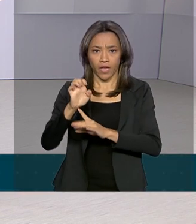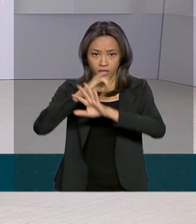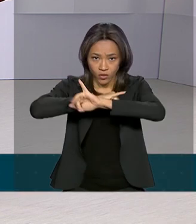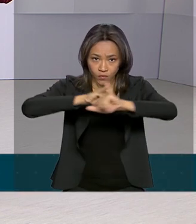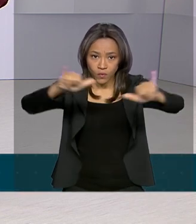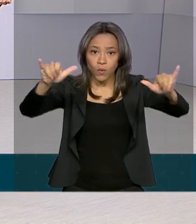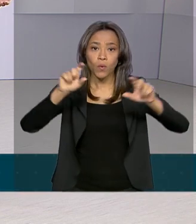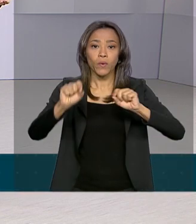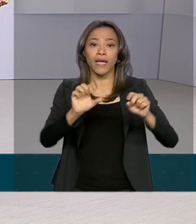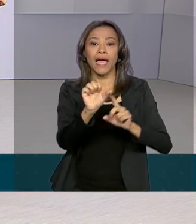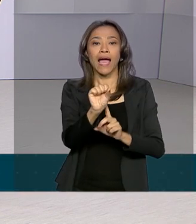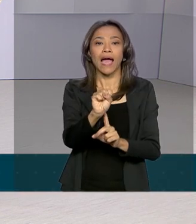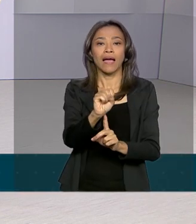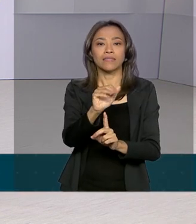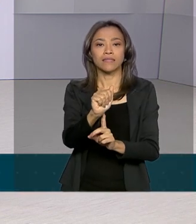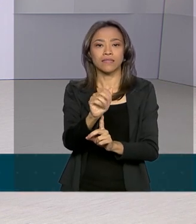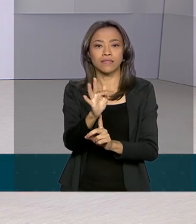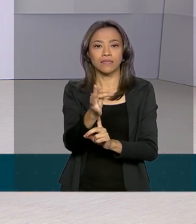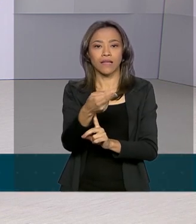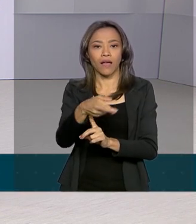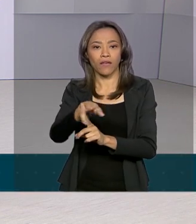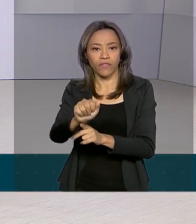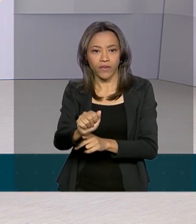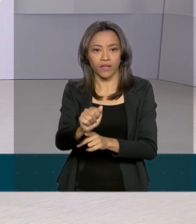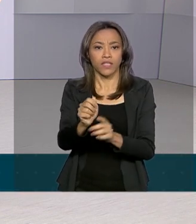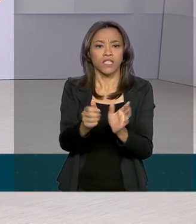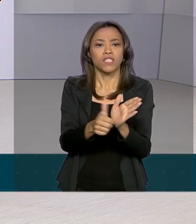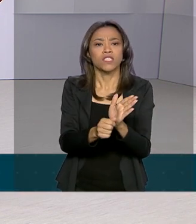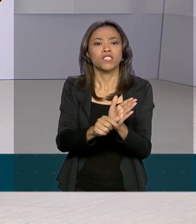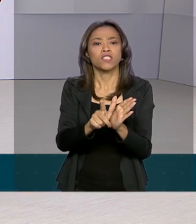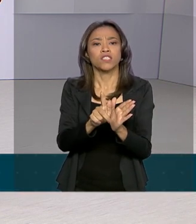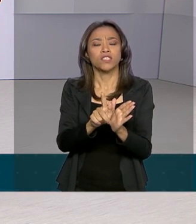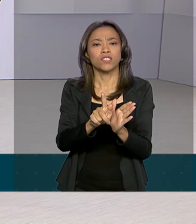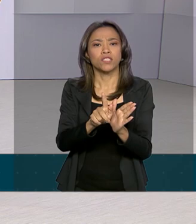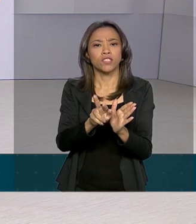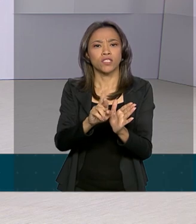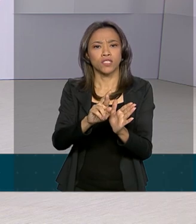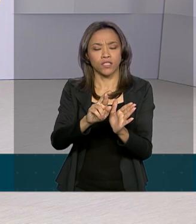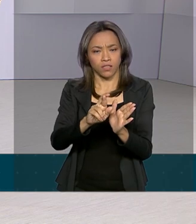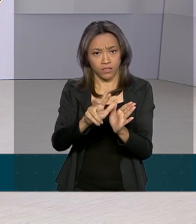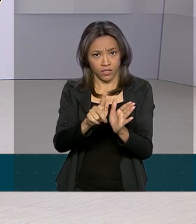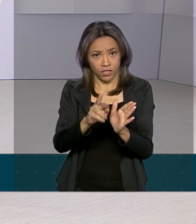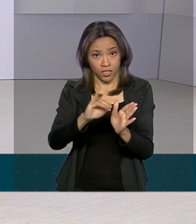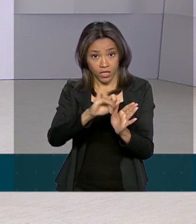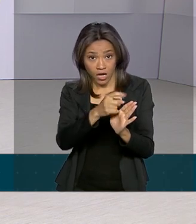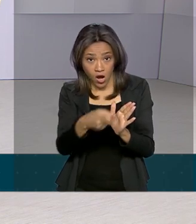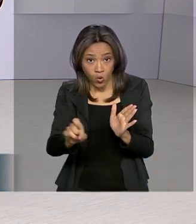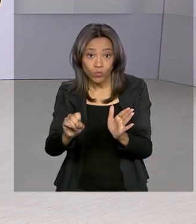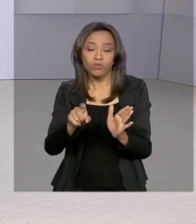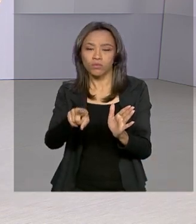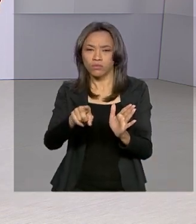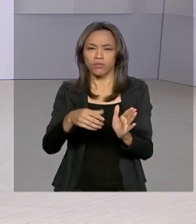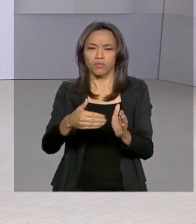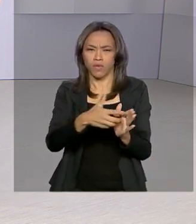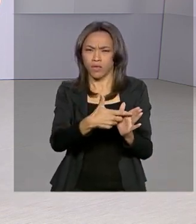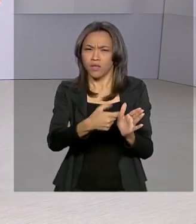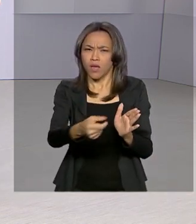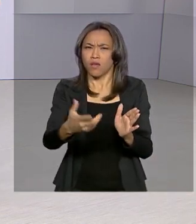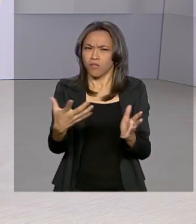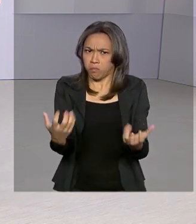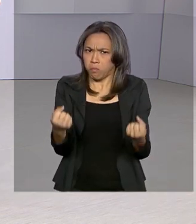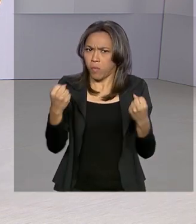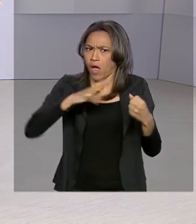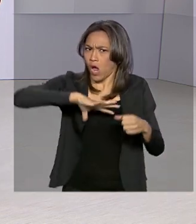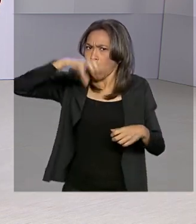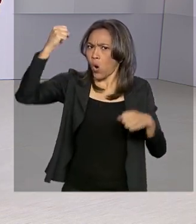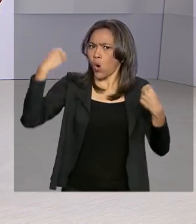grãos para 2020. Mais de 240 milhões de toneladas, que deve ser recorde. O crescimento previsto é de